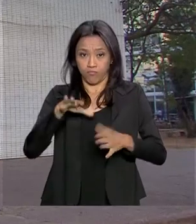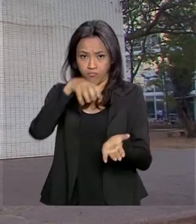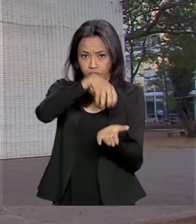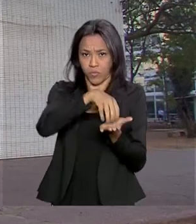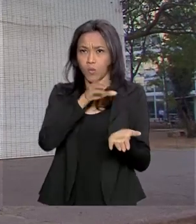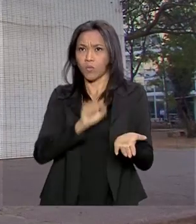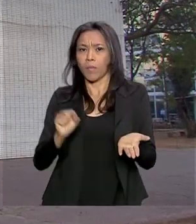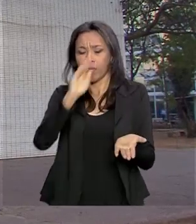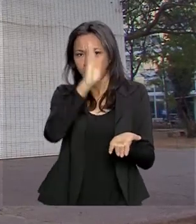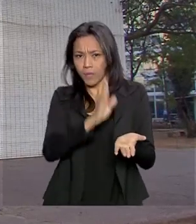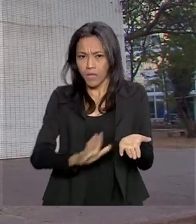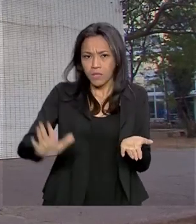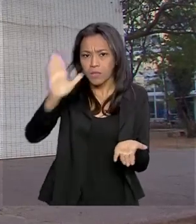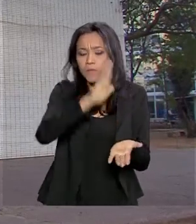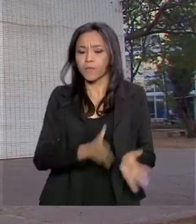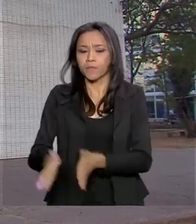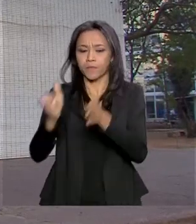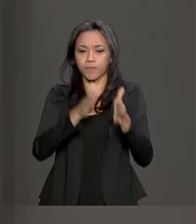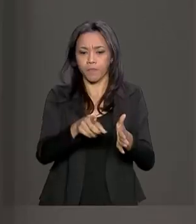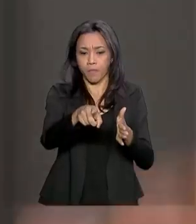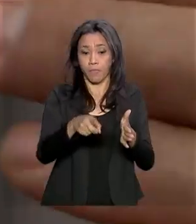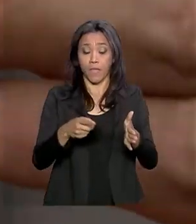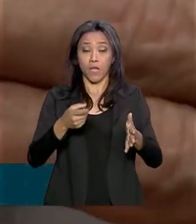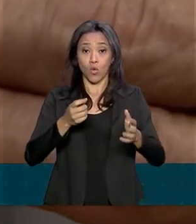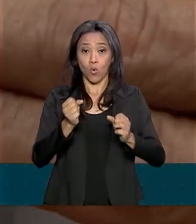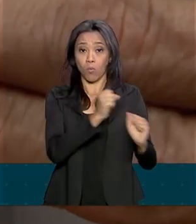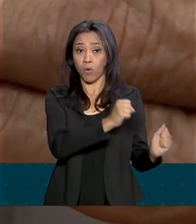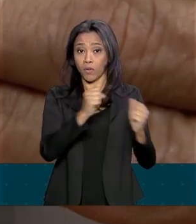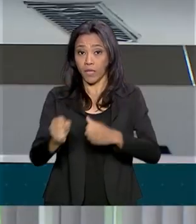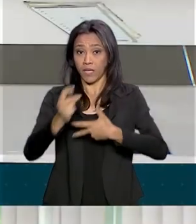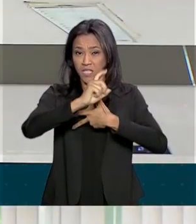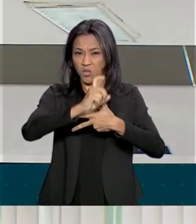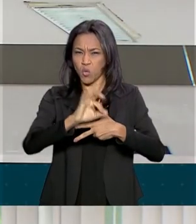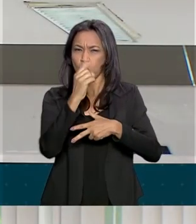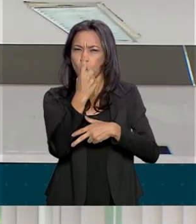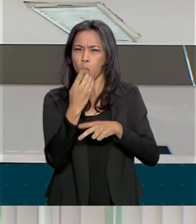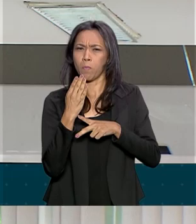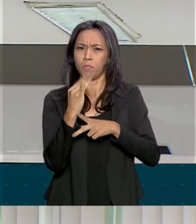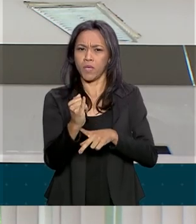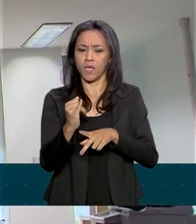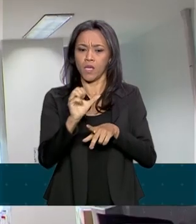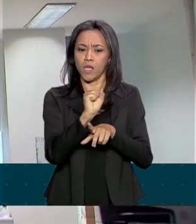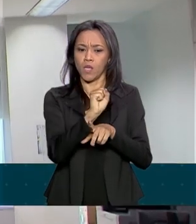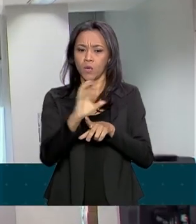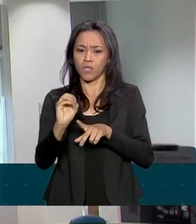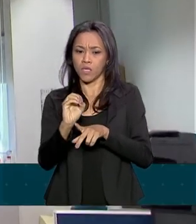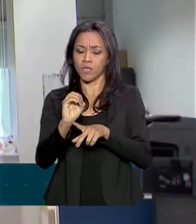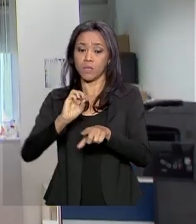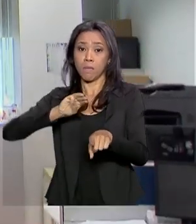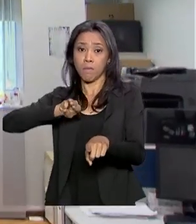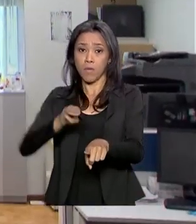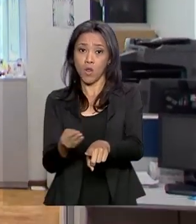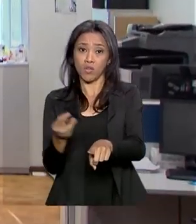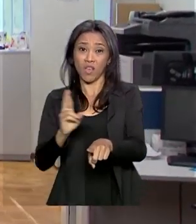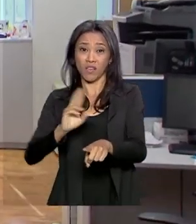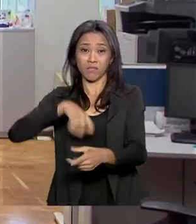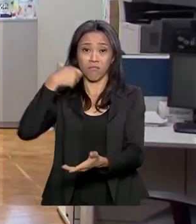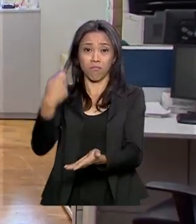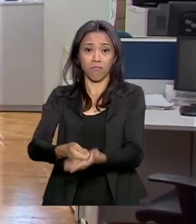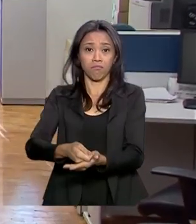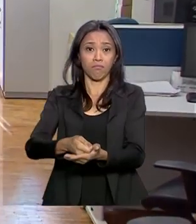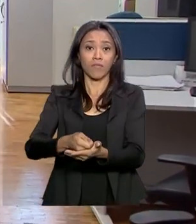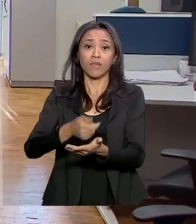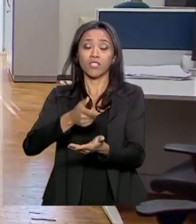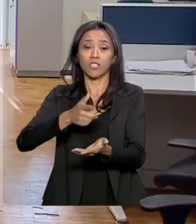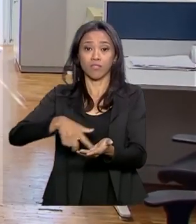Em 2018, o Poder Executivo Federal gastou 1 bilhão e 800 milhões de reais só com a conta de luz dos